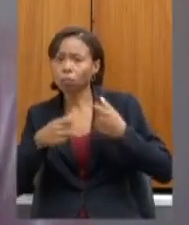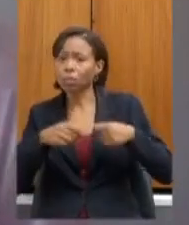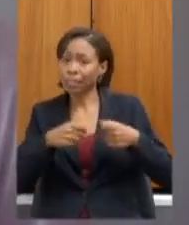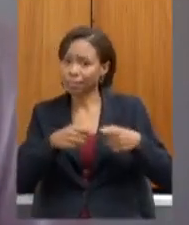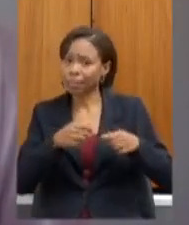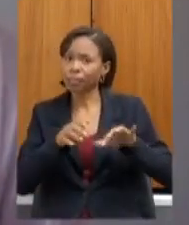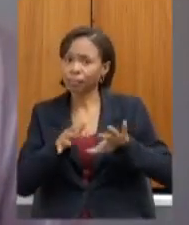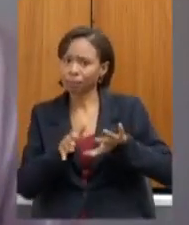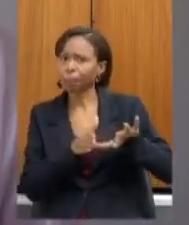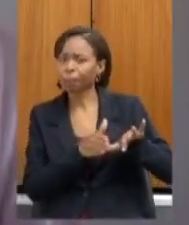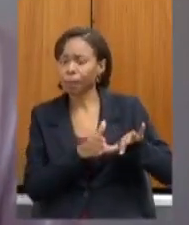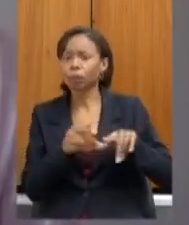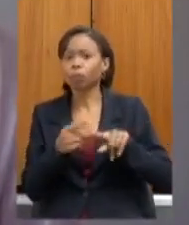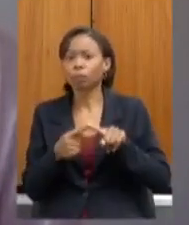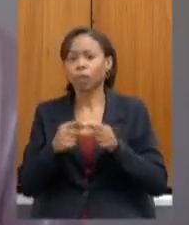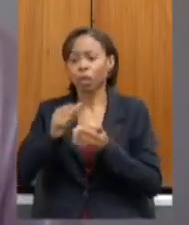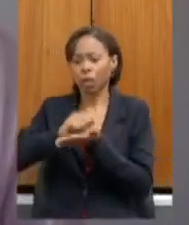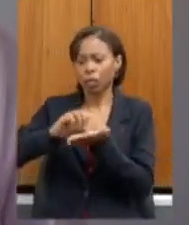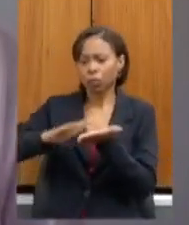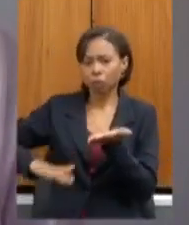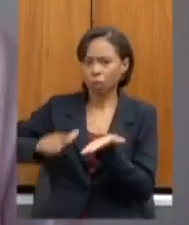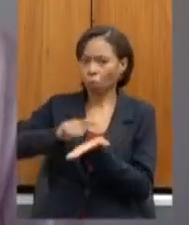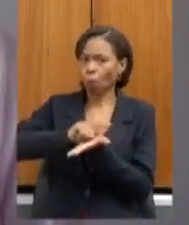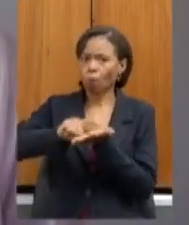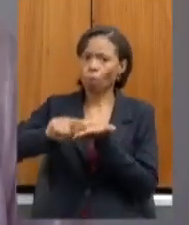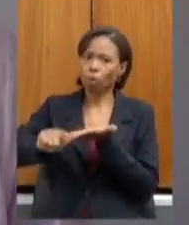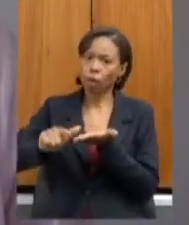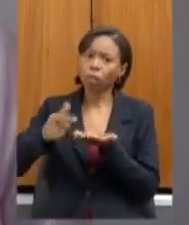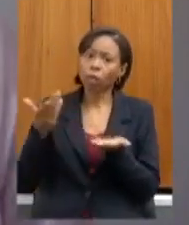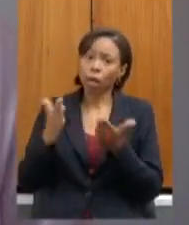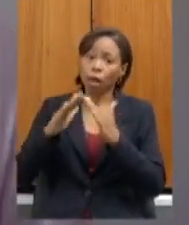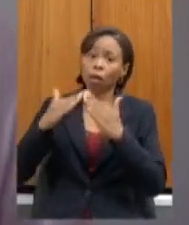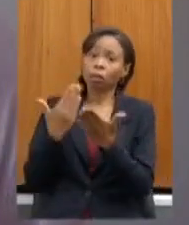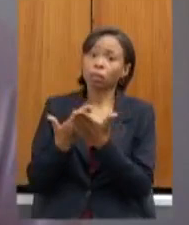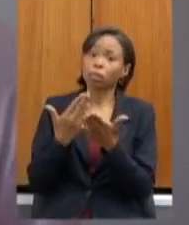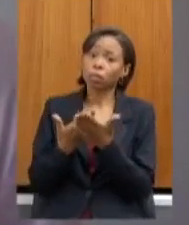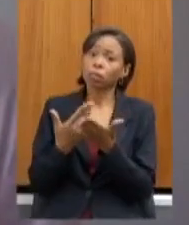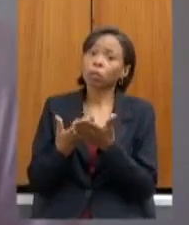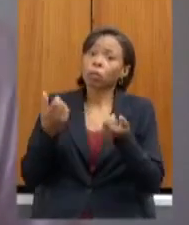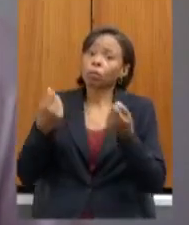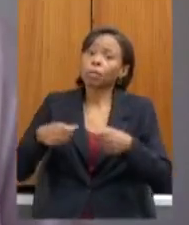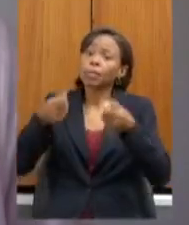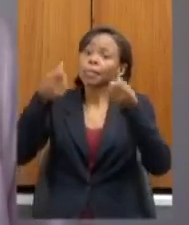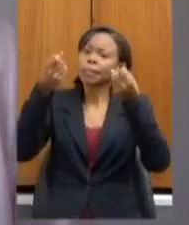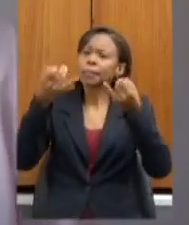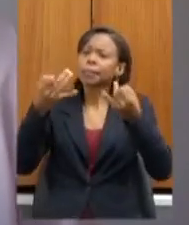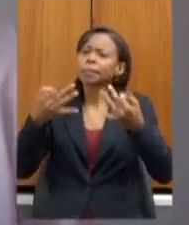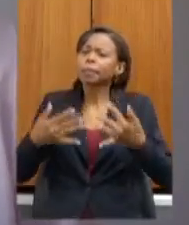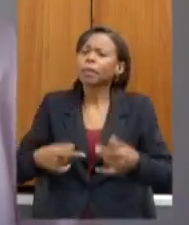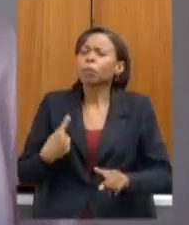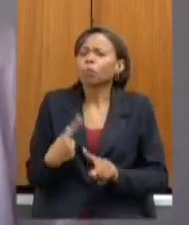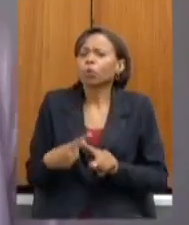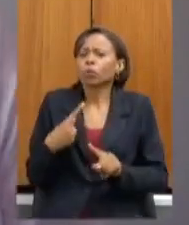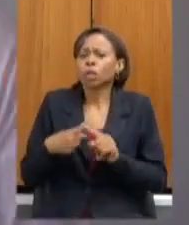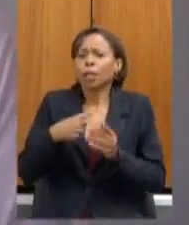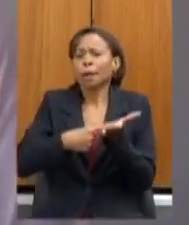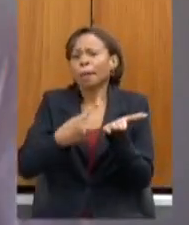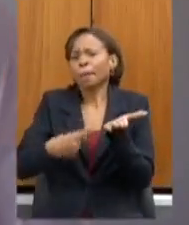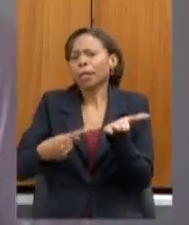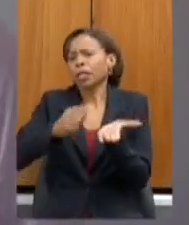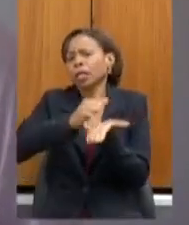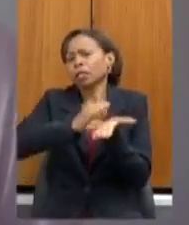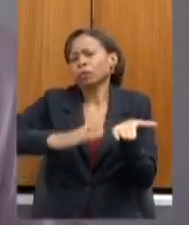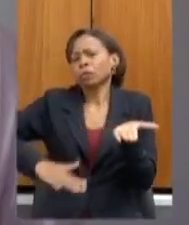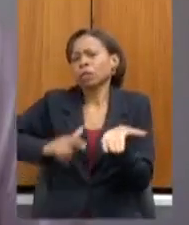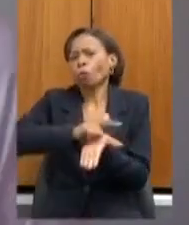branco é que as escolas escolham toda a justificativa para essa entrega da apostila em branco e que não se admita